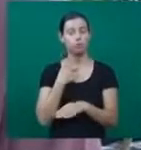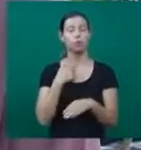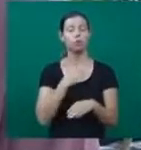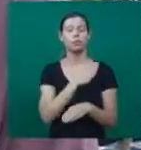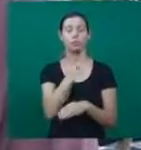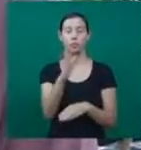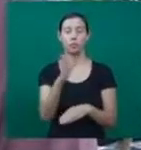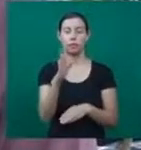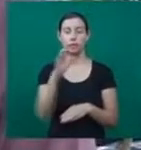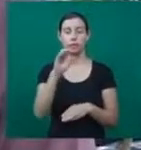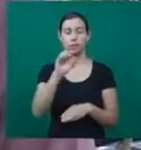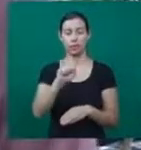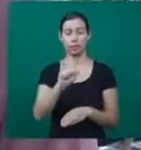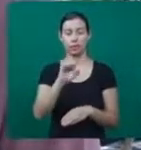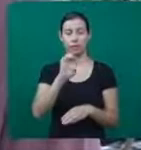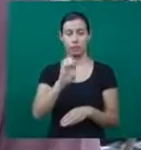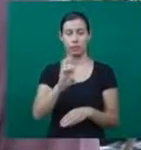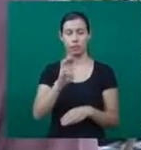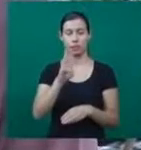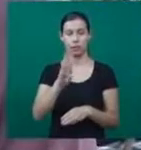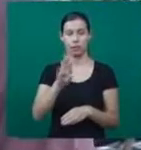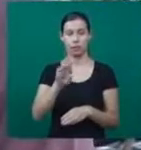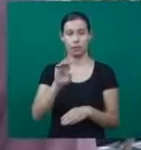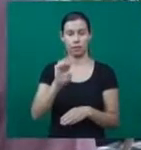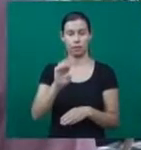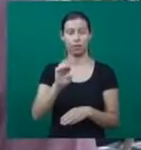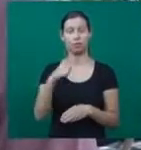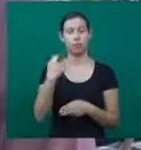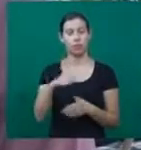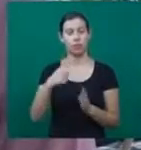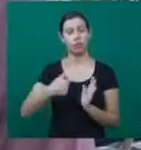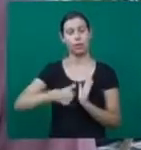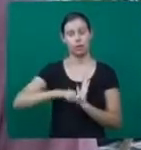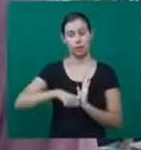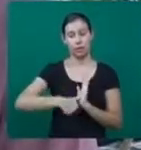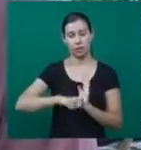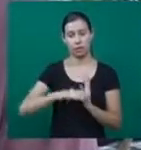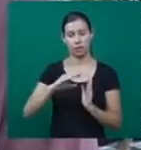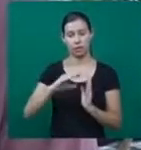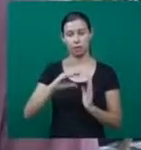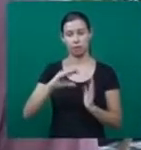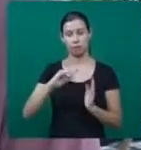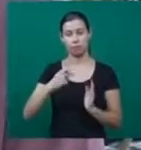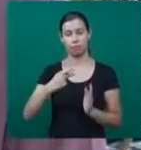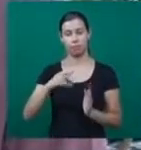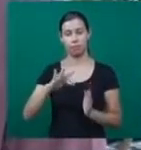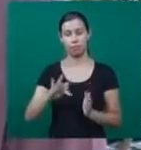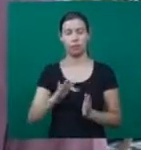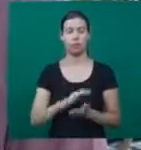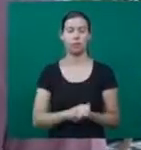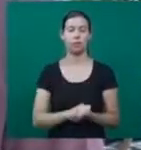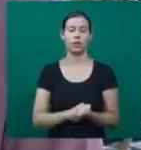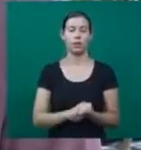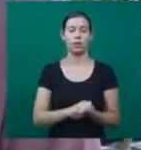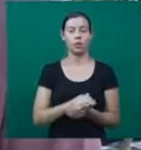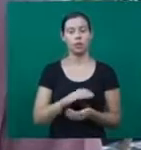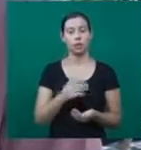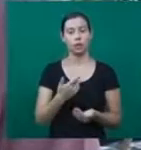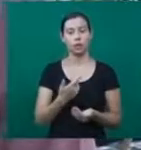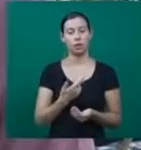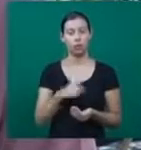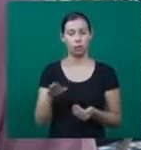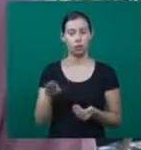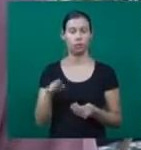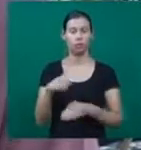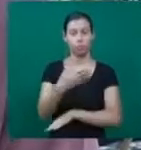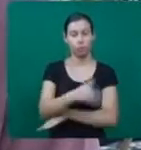e comparecer com o CPF, identidade, título de eleitor ou declaração de imposto de renda e o comprovante de